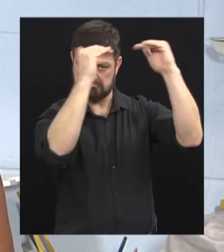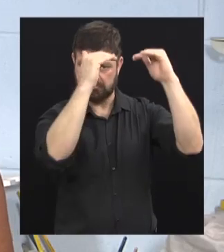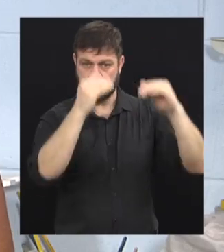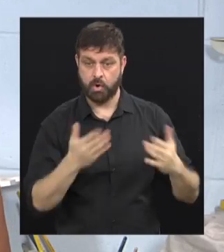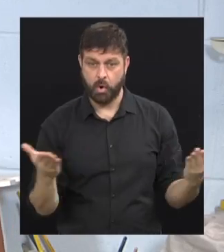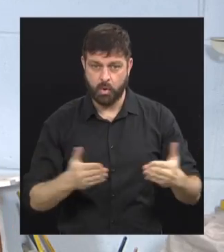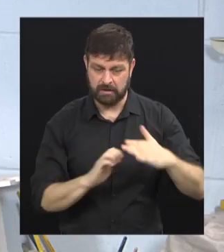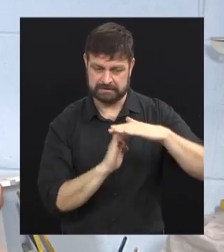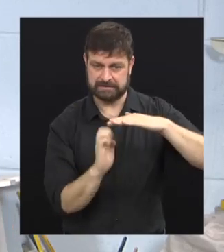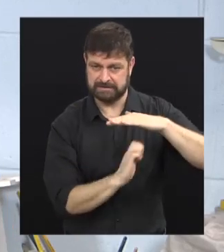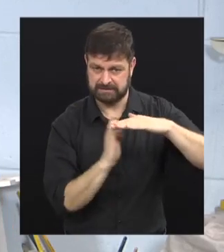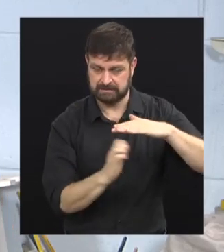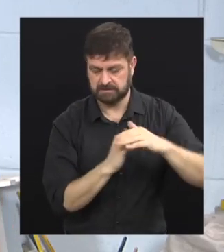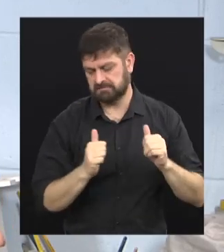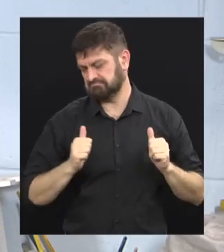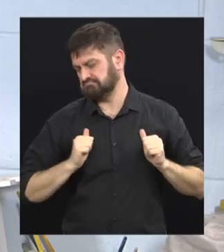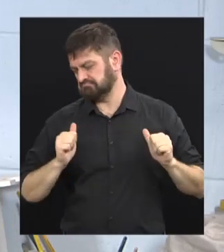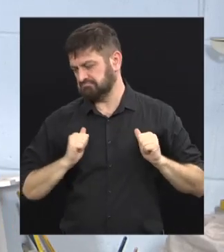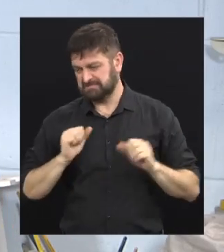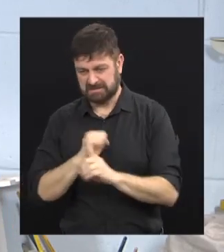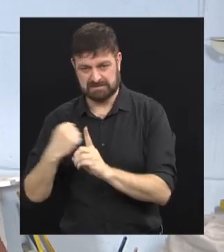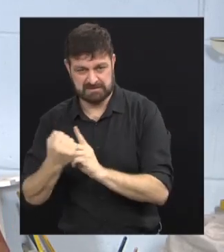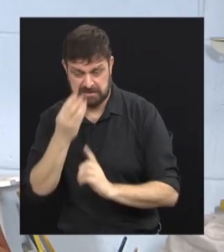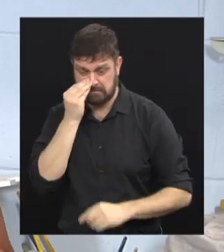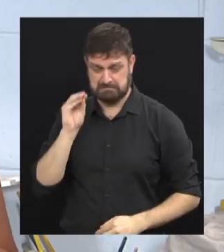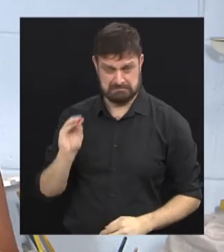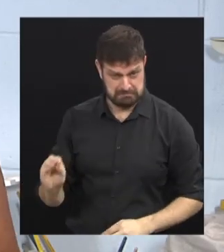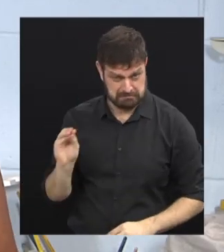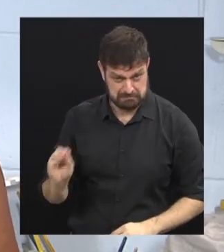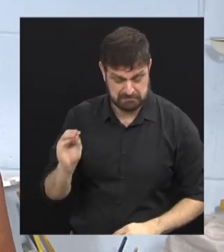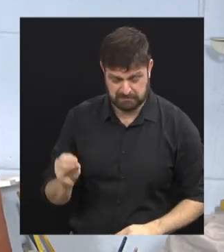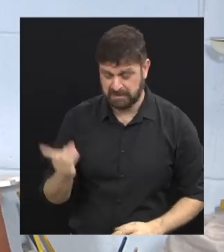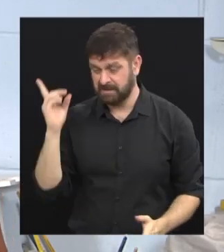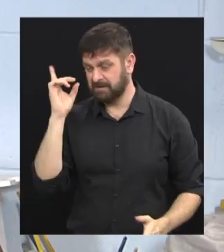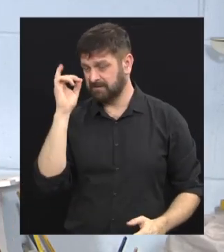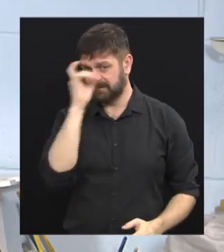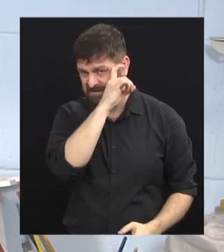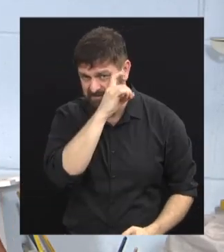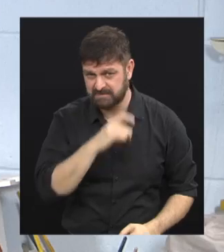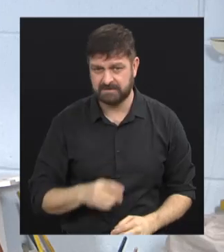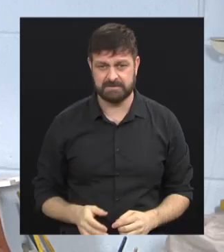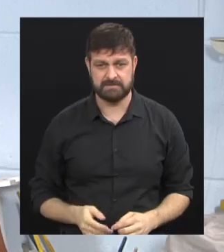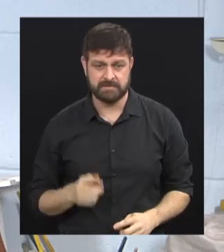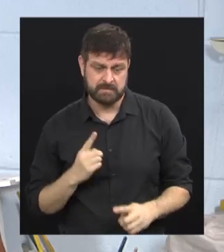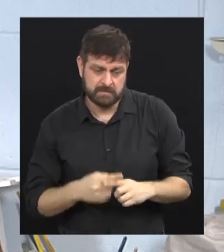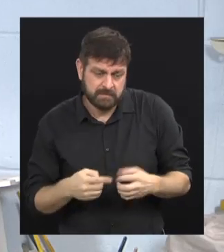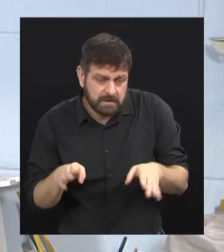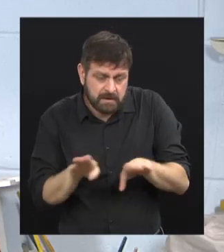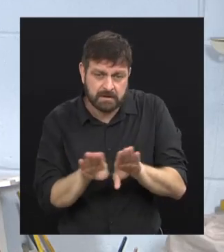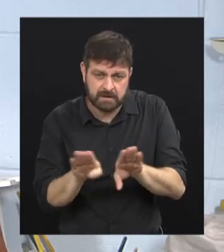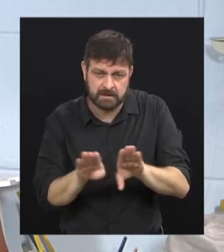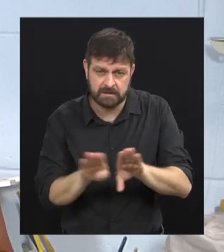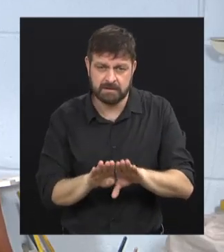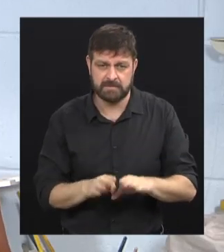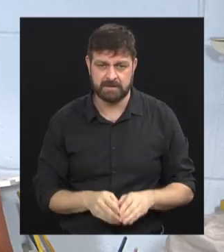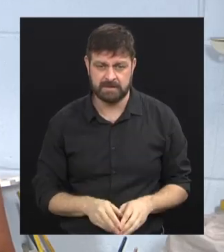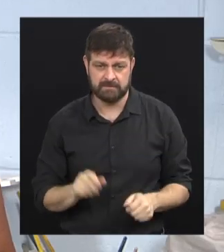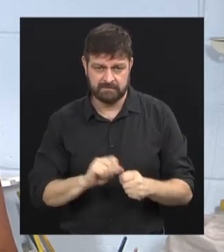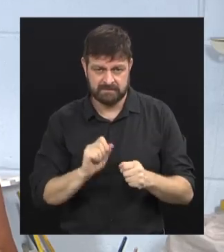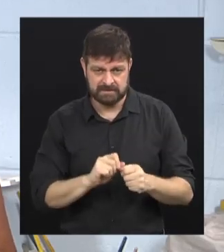hoje, empresa que não tem responsabilidade social, é muito difícil também de